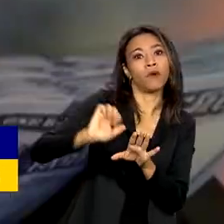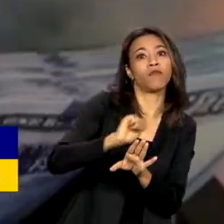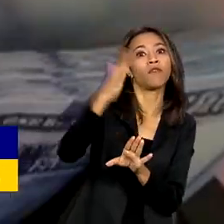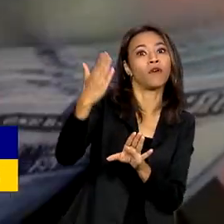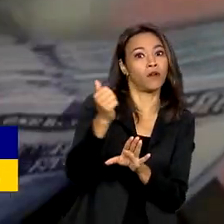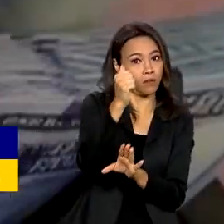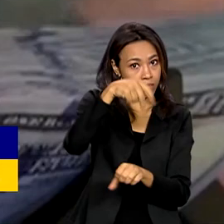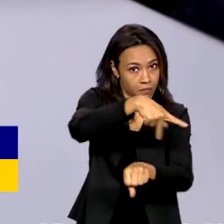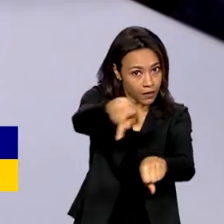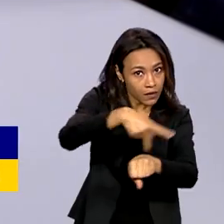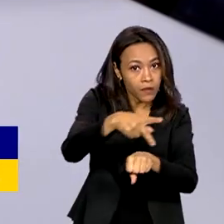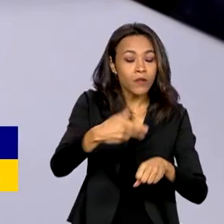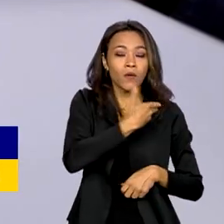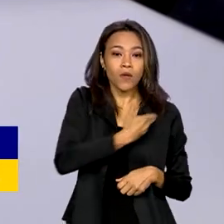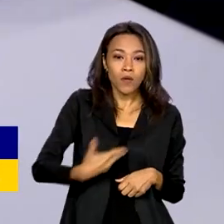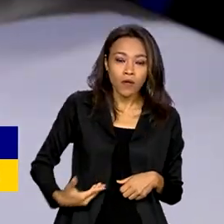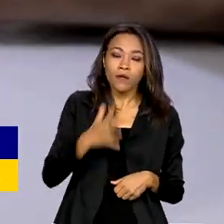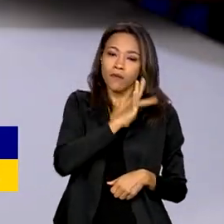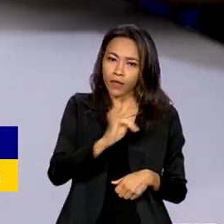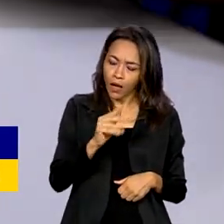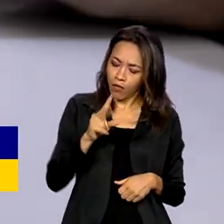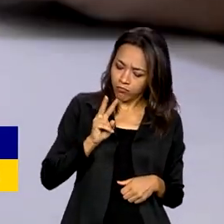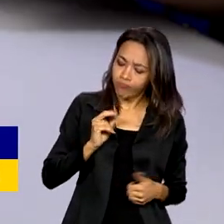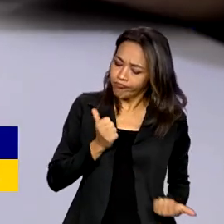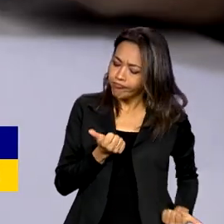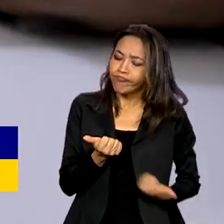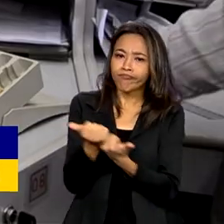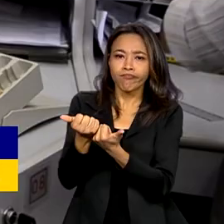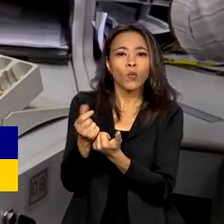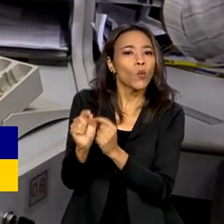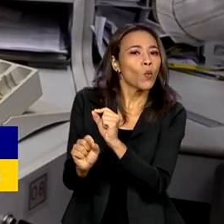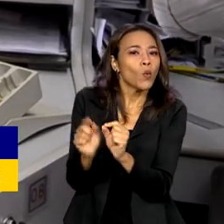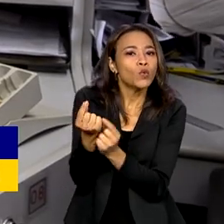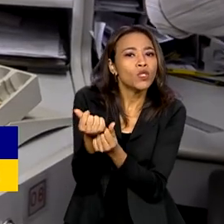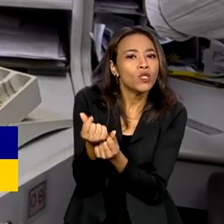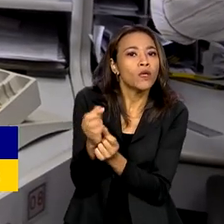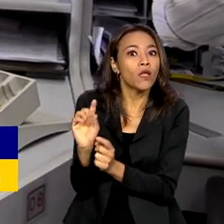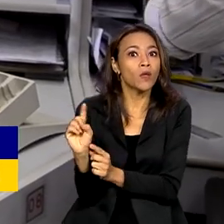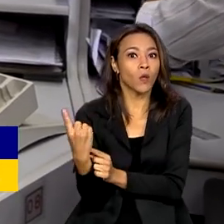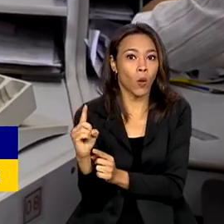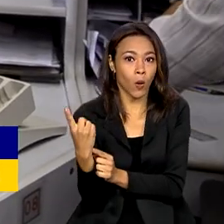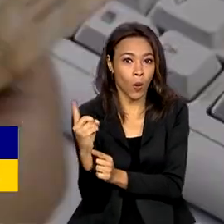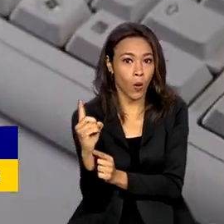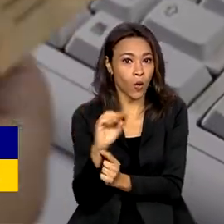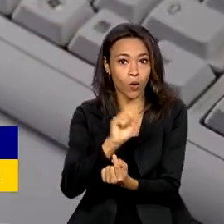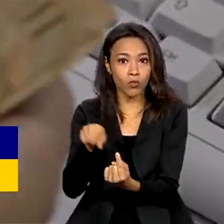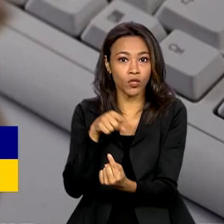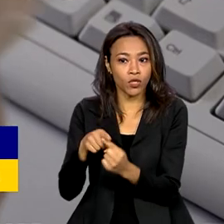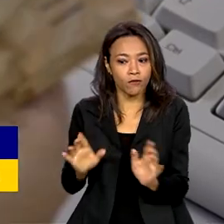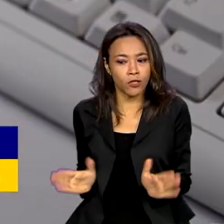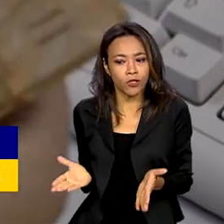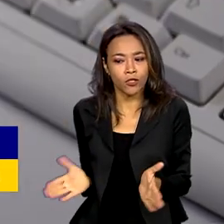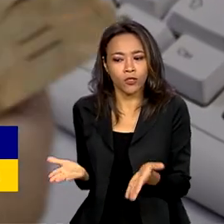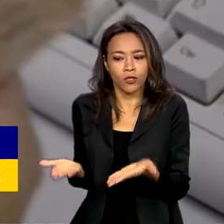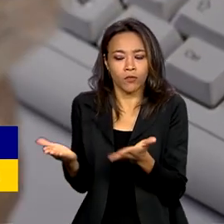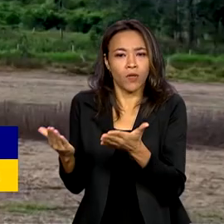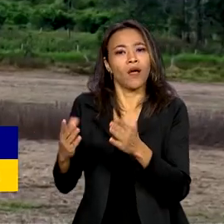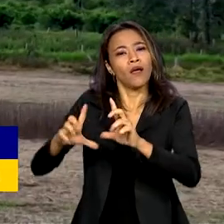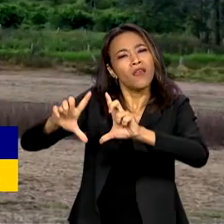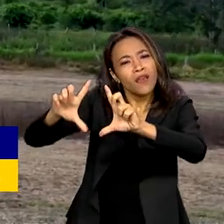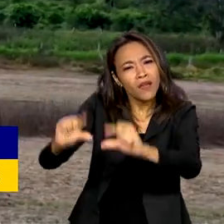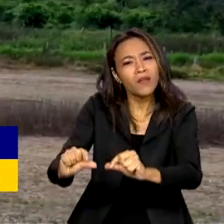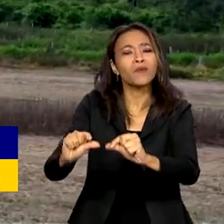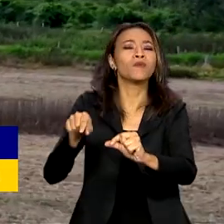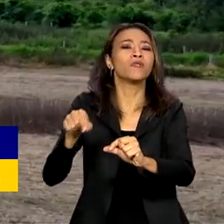abre a possibilidade de financiamentos em dólar, como forma de estimular e baratear o crédito.